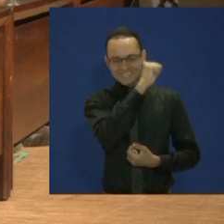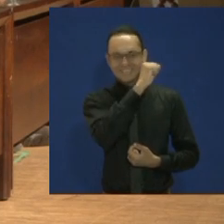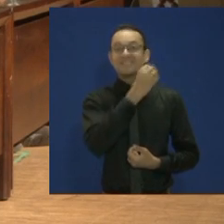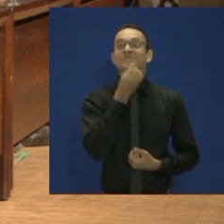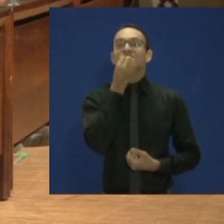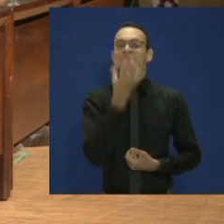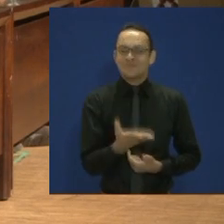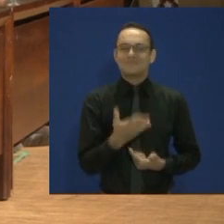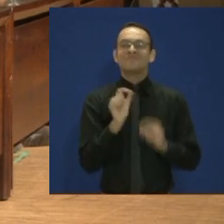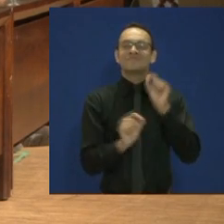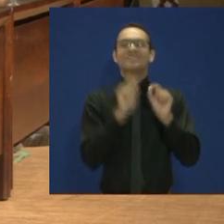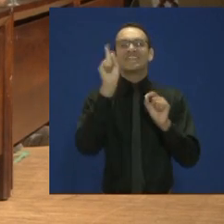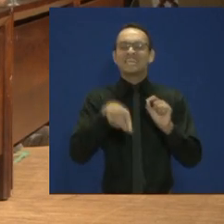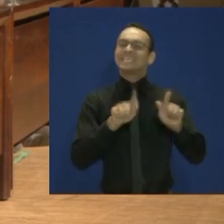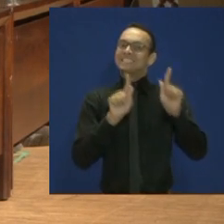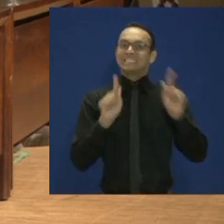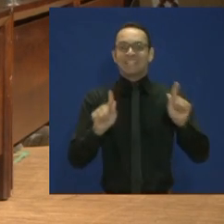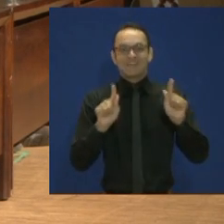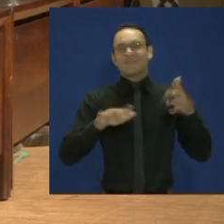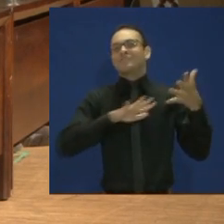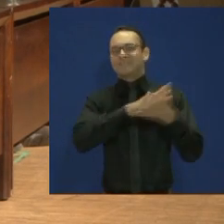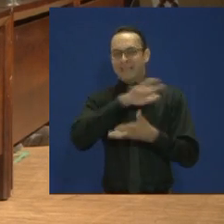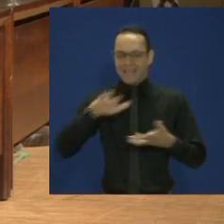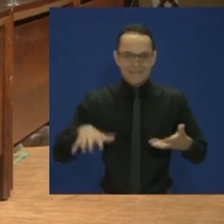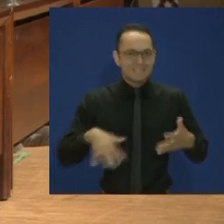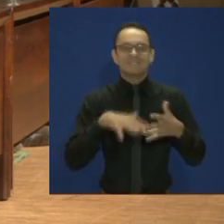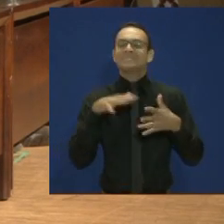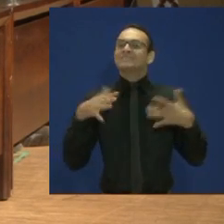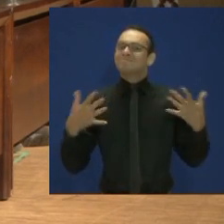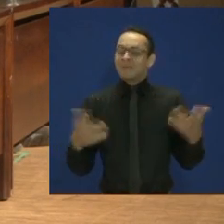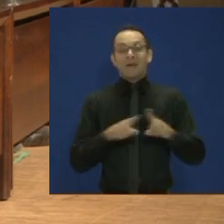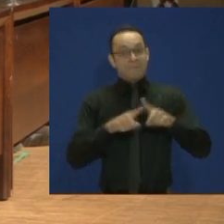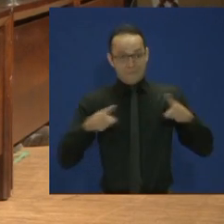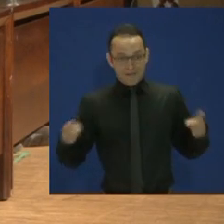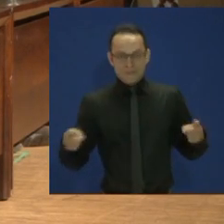por várias greves, mas, acima de tudo,